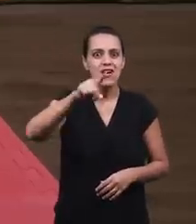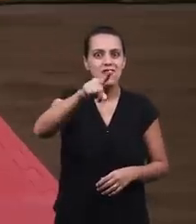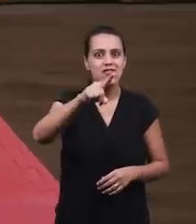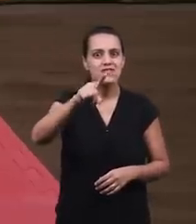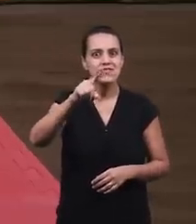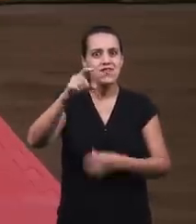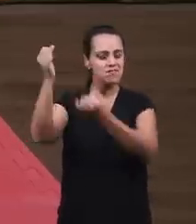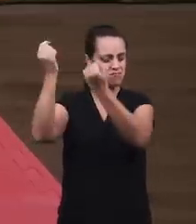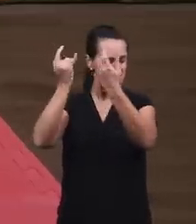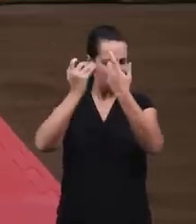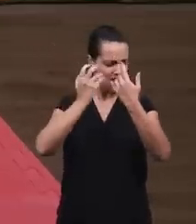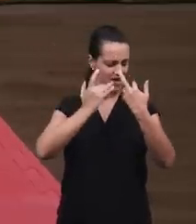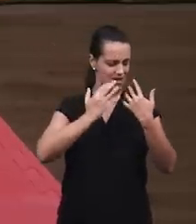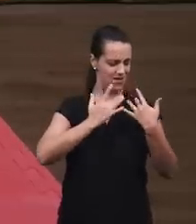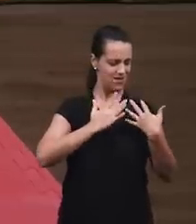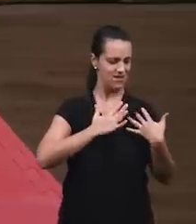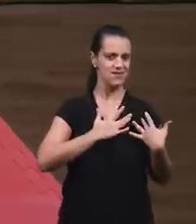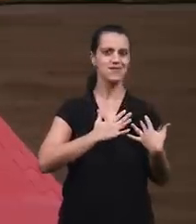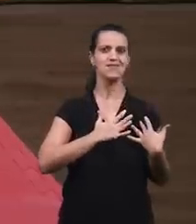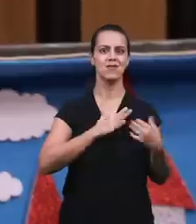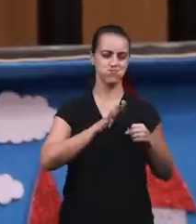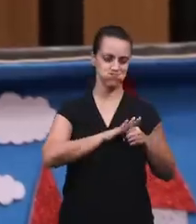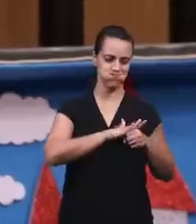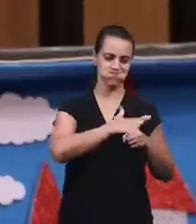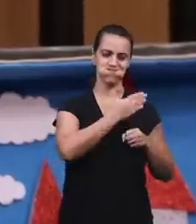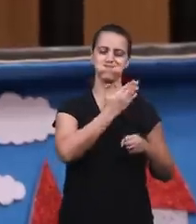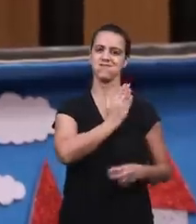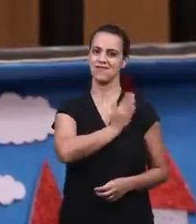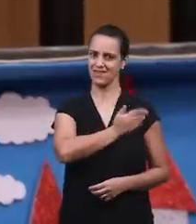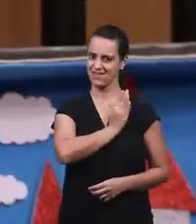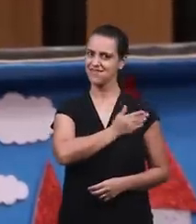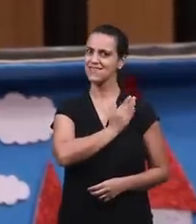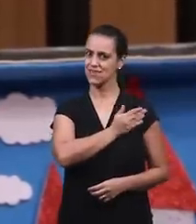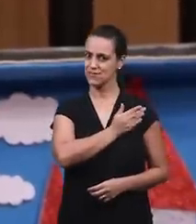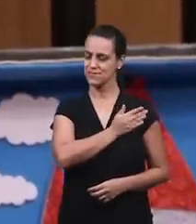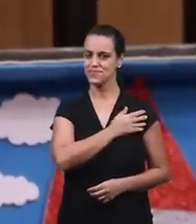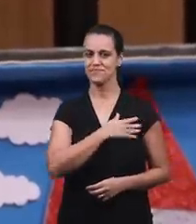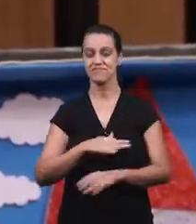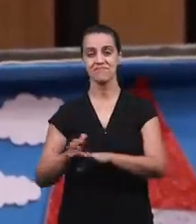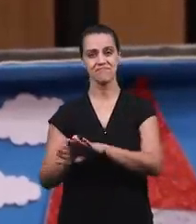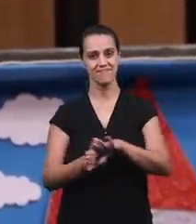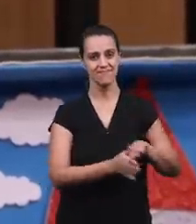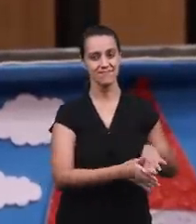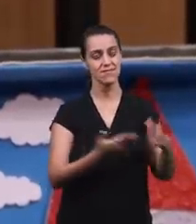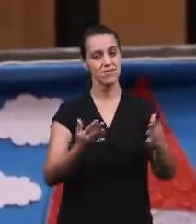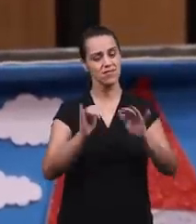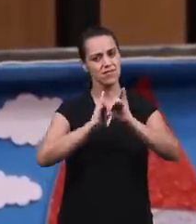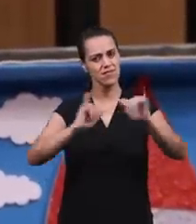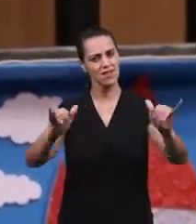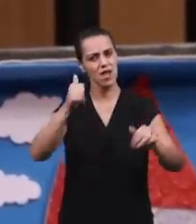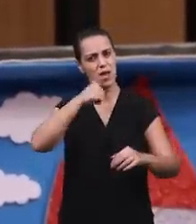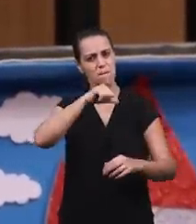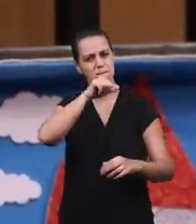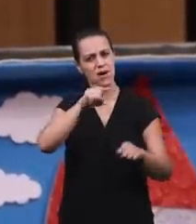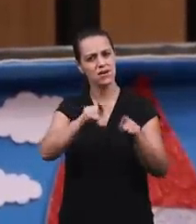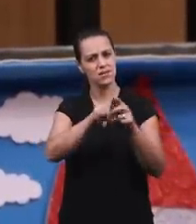o seu coração Agora, uma palavra para as mães e os responsáveis